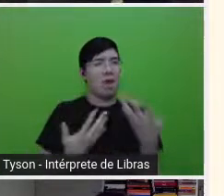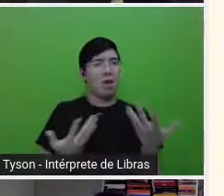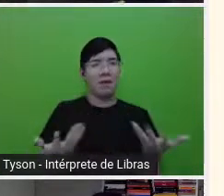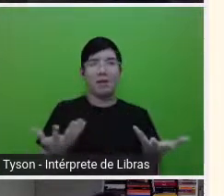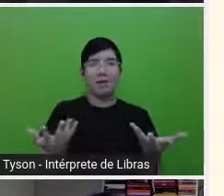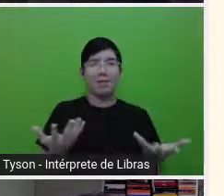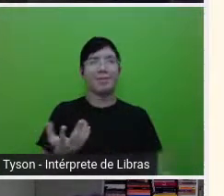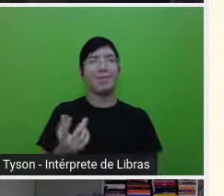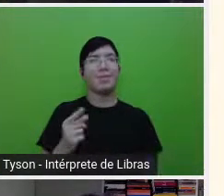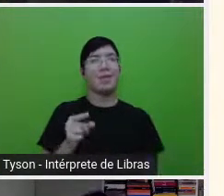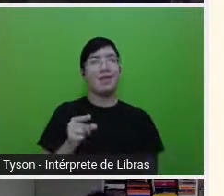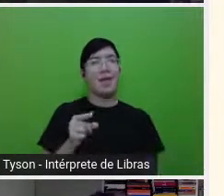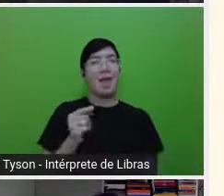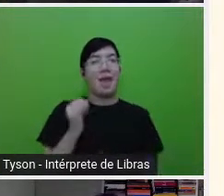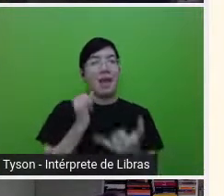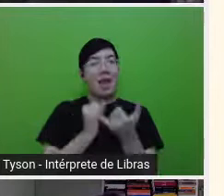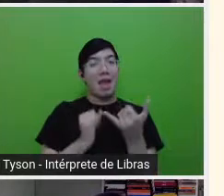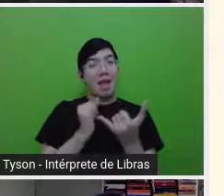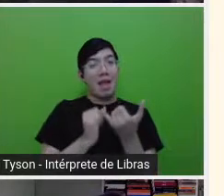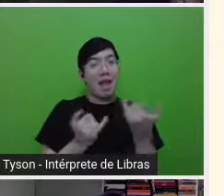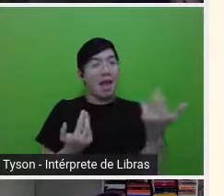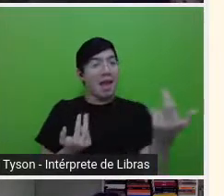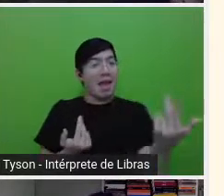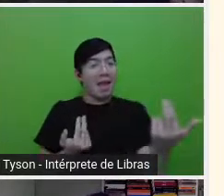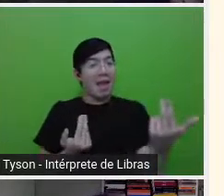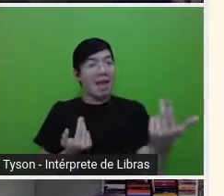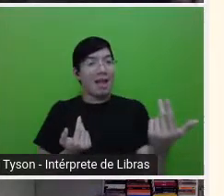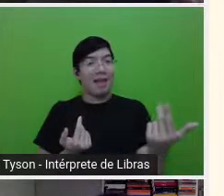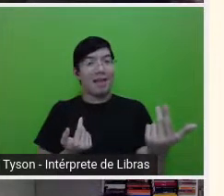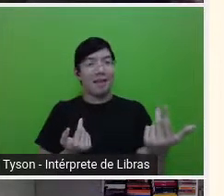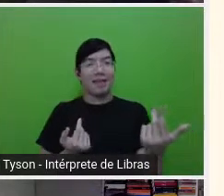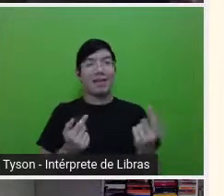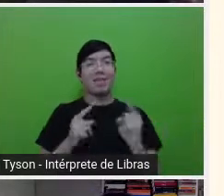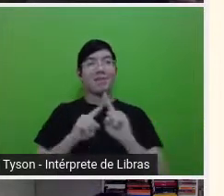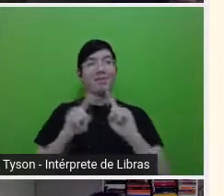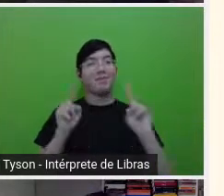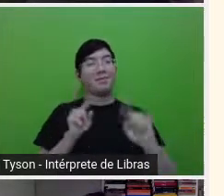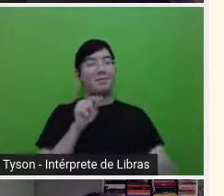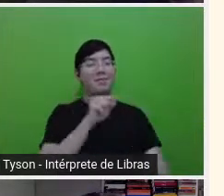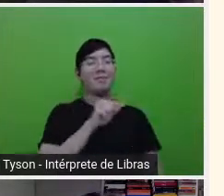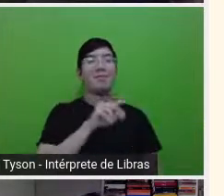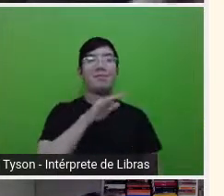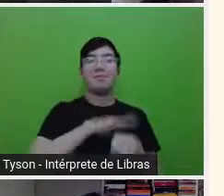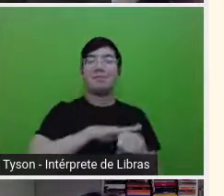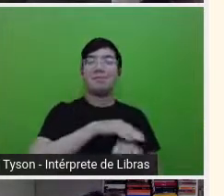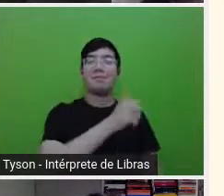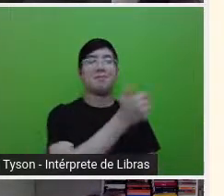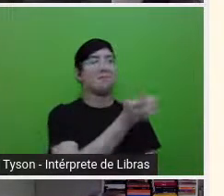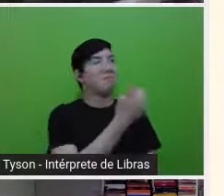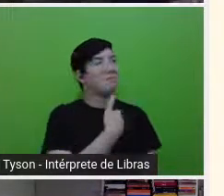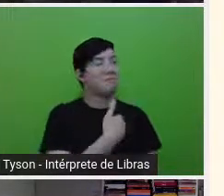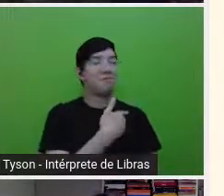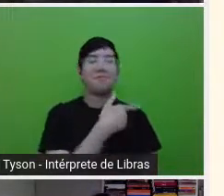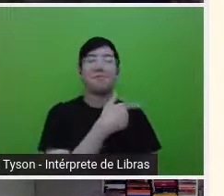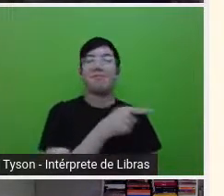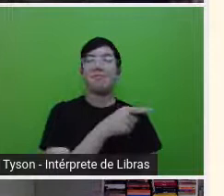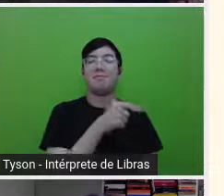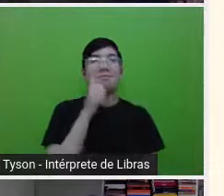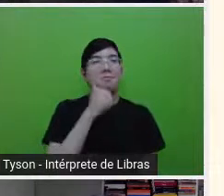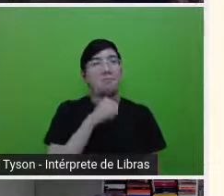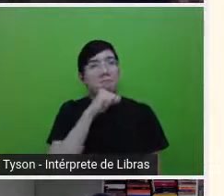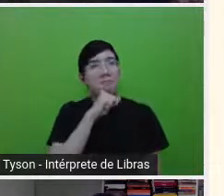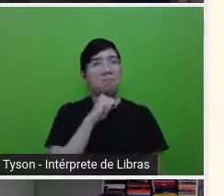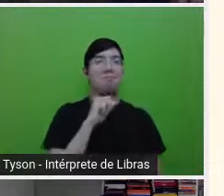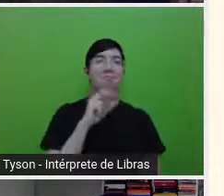Olivia Colman, essa aparência mais matrona, mais mãe, né? E aí, como toda